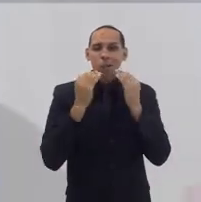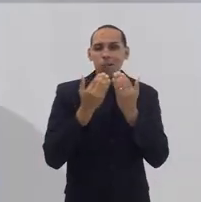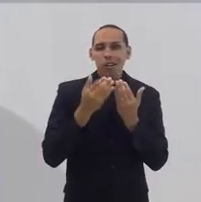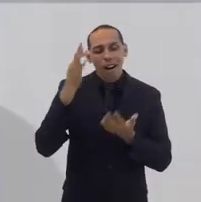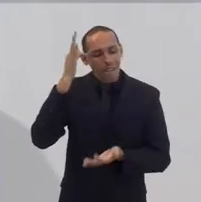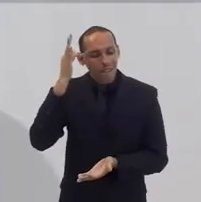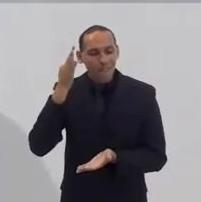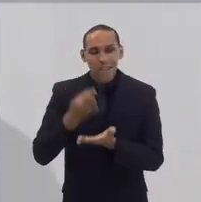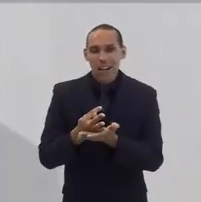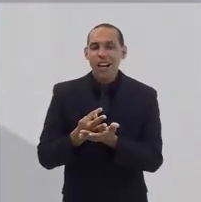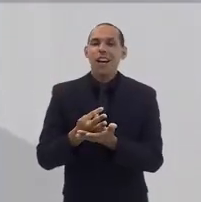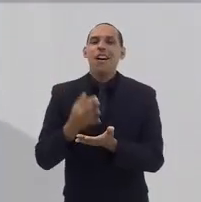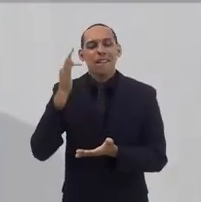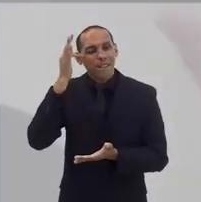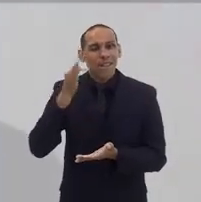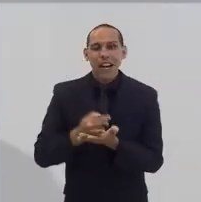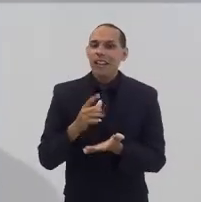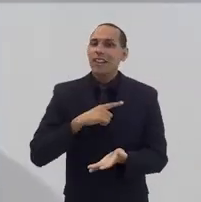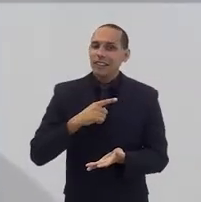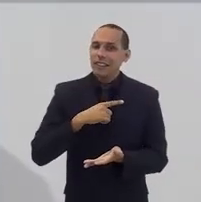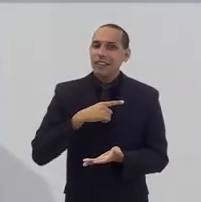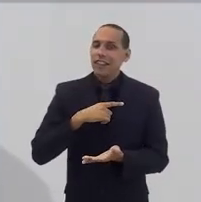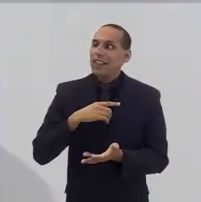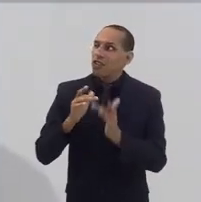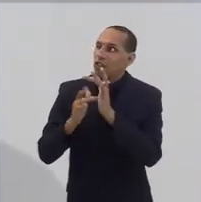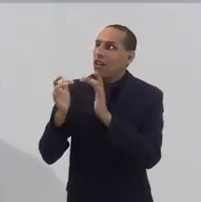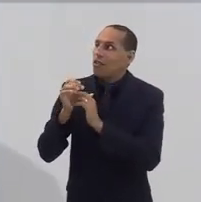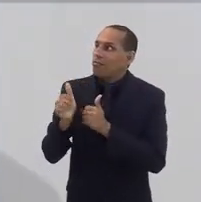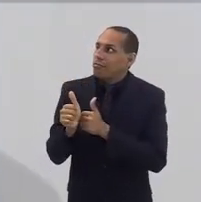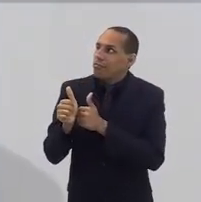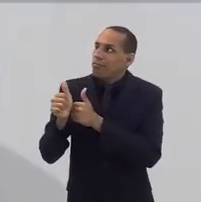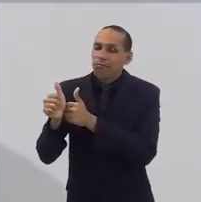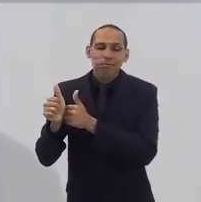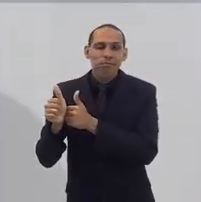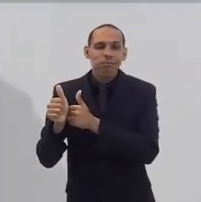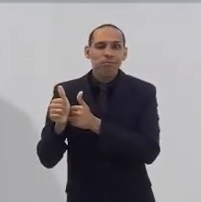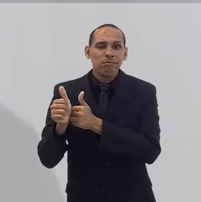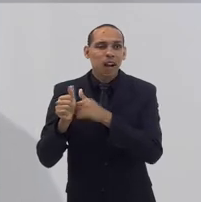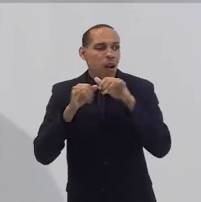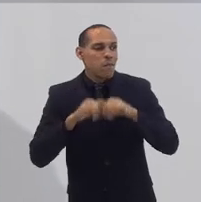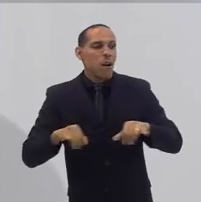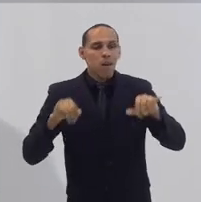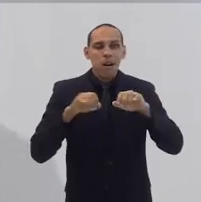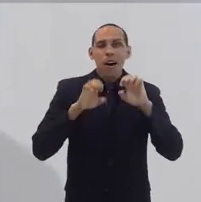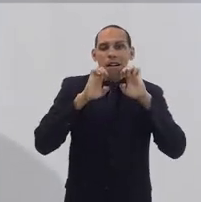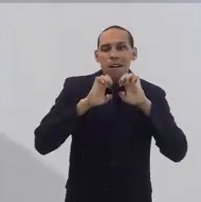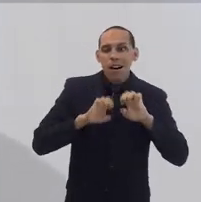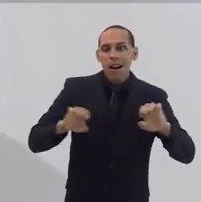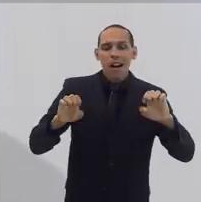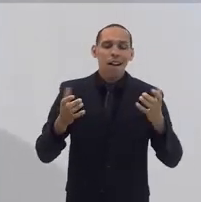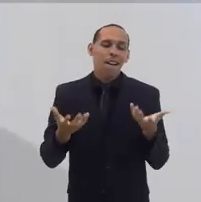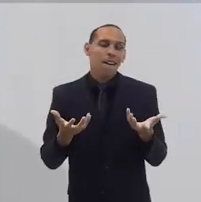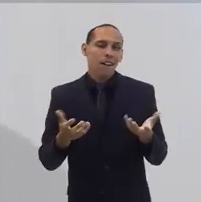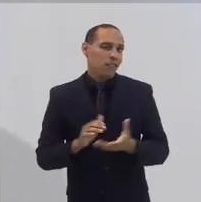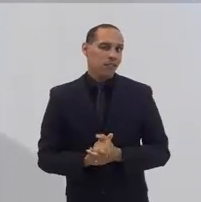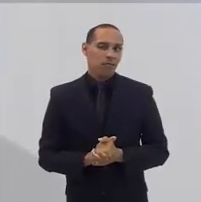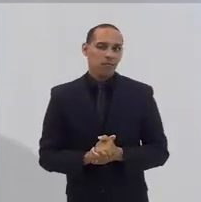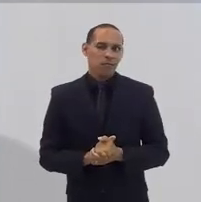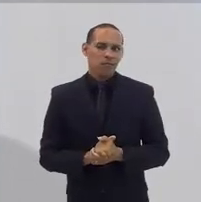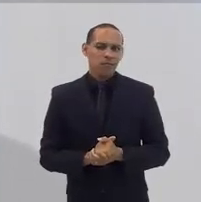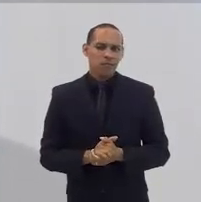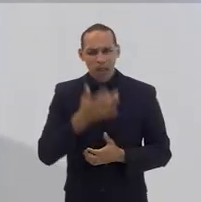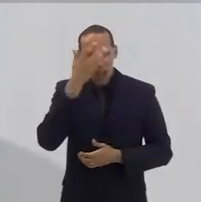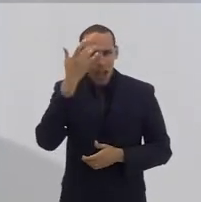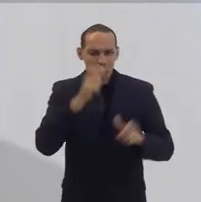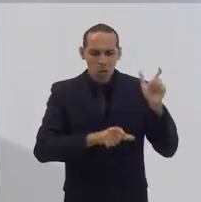coragem e humildade caminhar com Jesus e dar testemunho da beleza do Evangelho. muitas